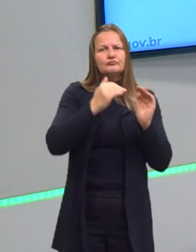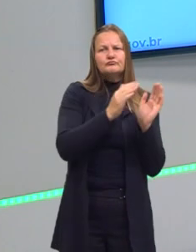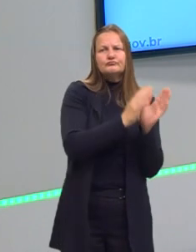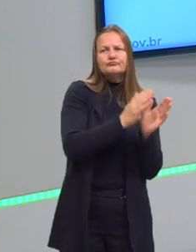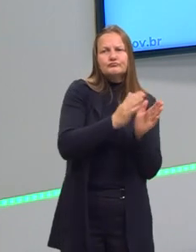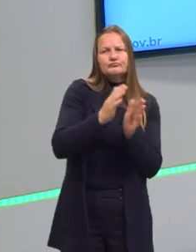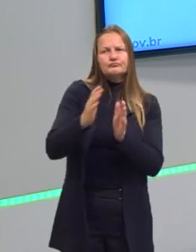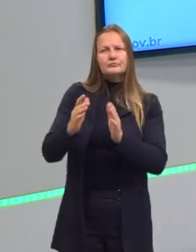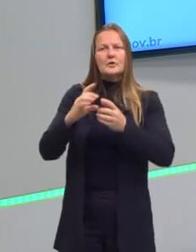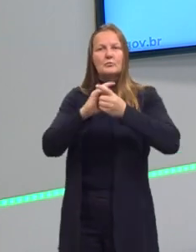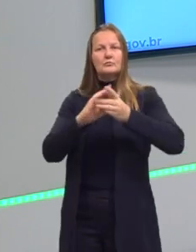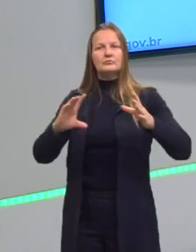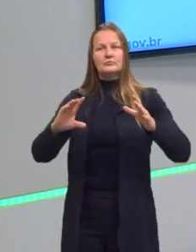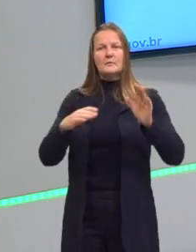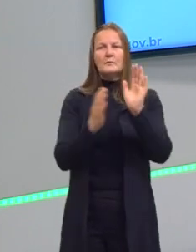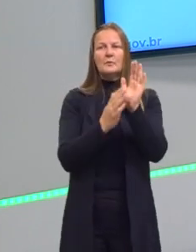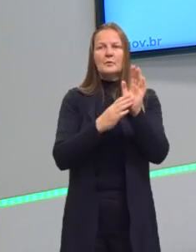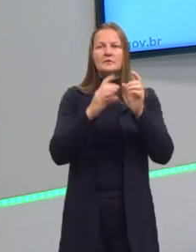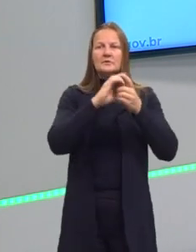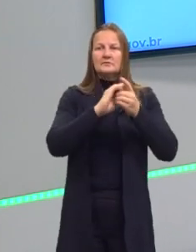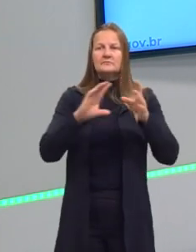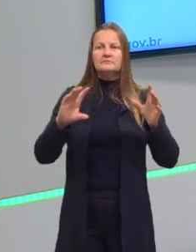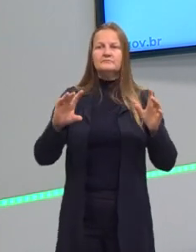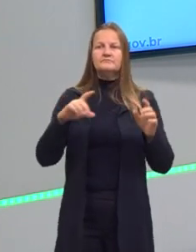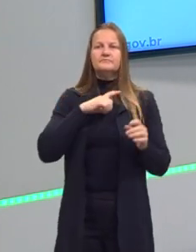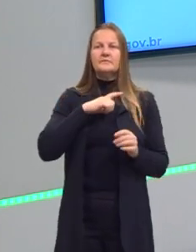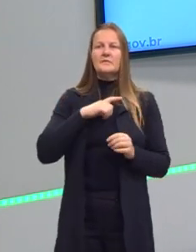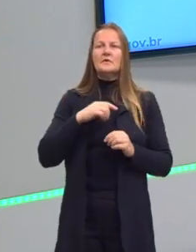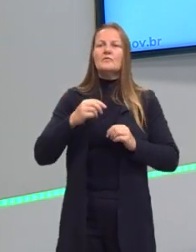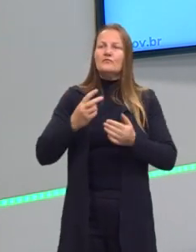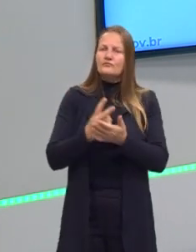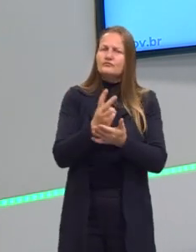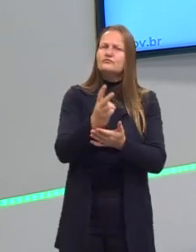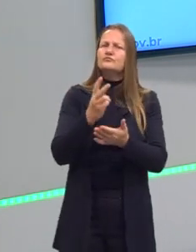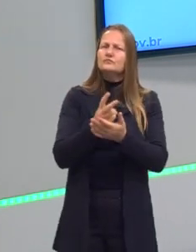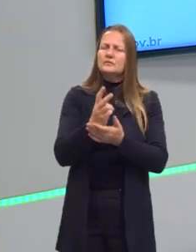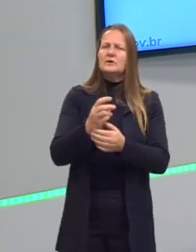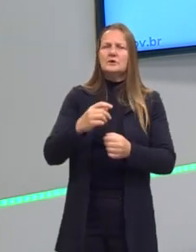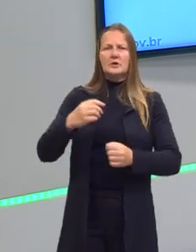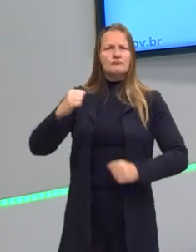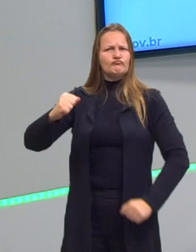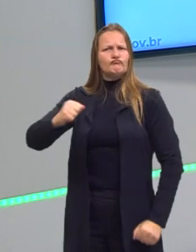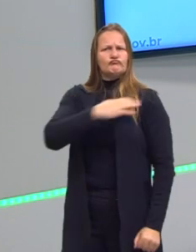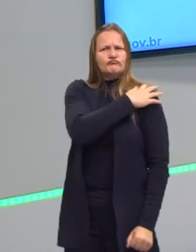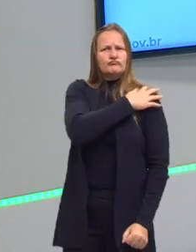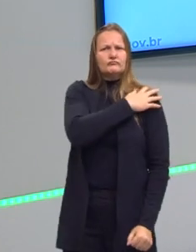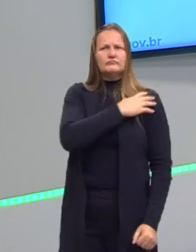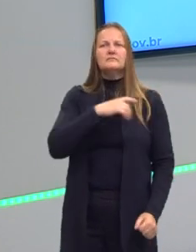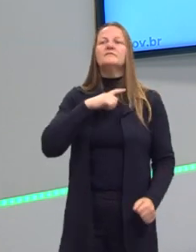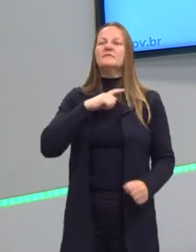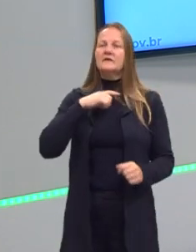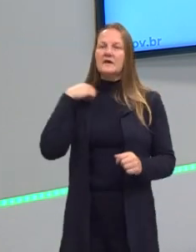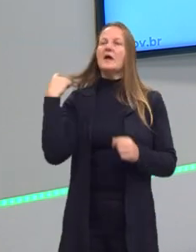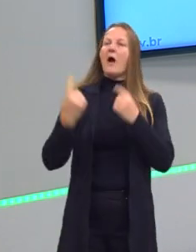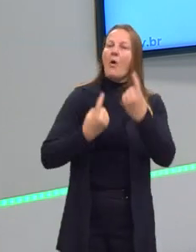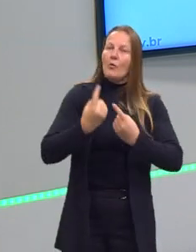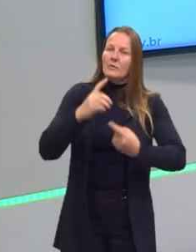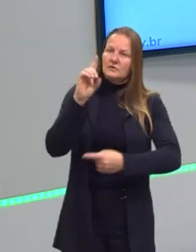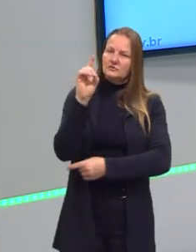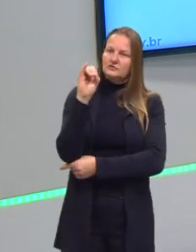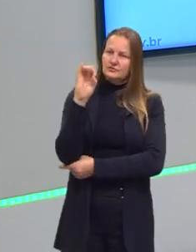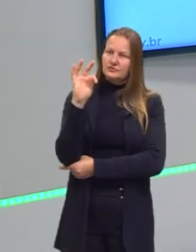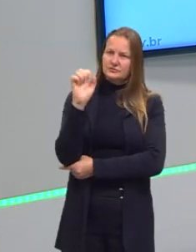muito por essa proposta democrática. Irão ocorrer ditaduras, Irão ocorrer excessos, mas a